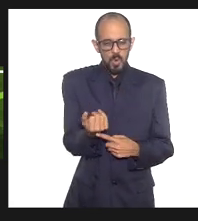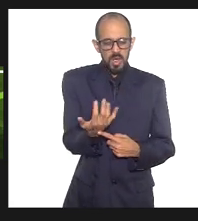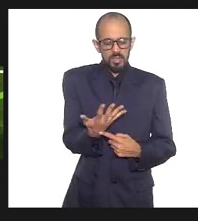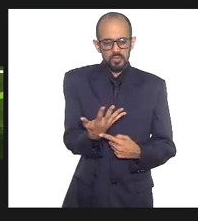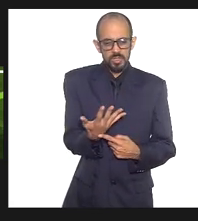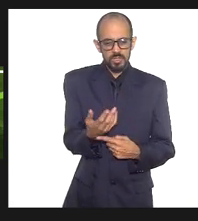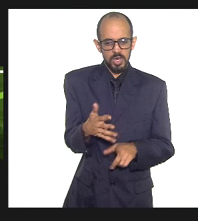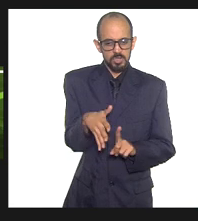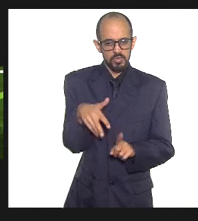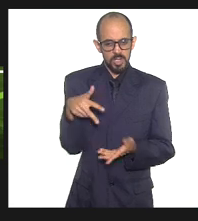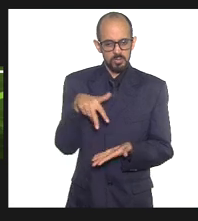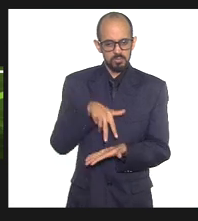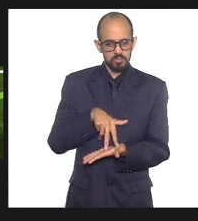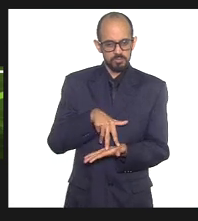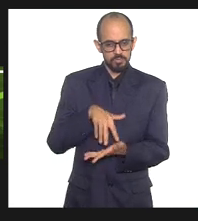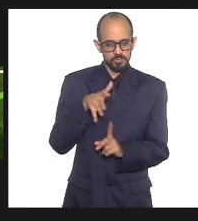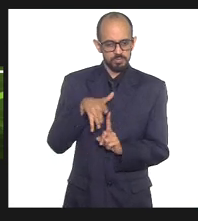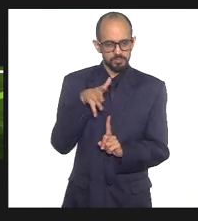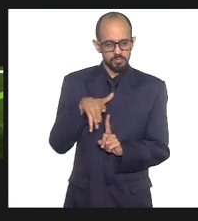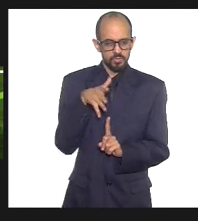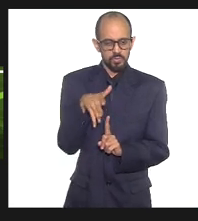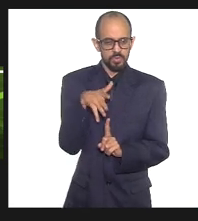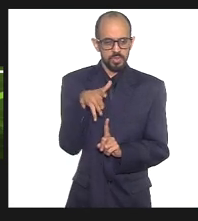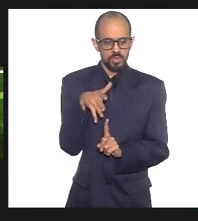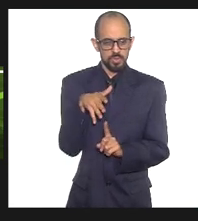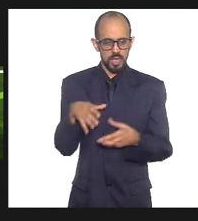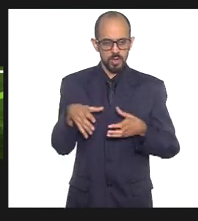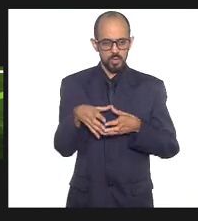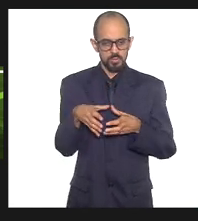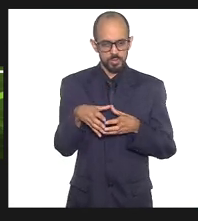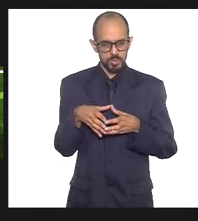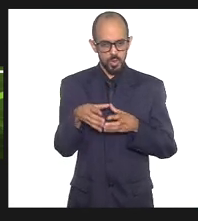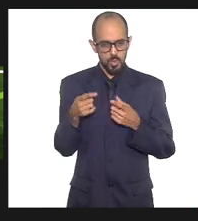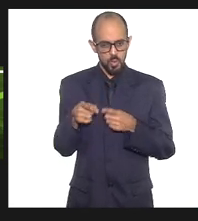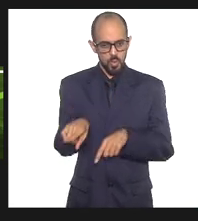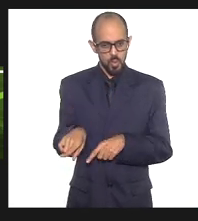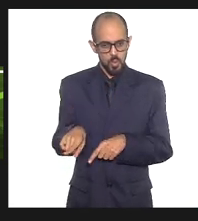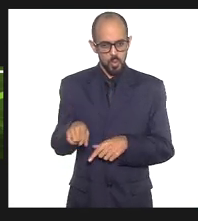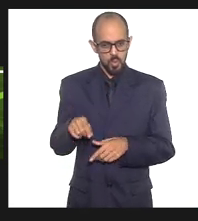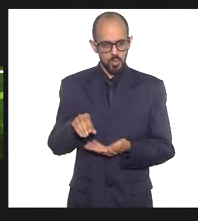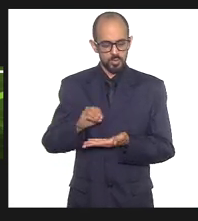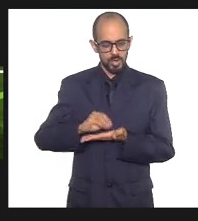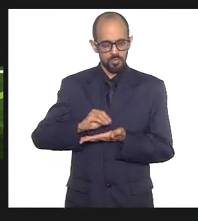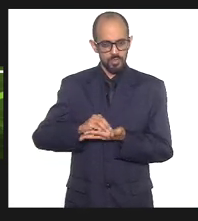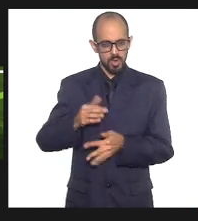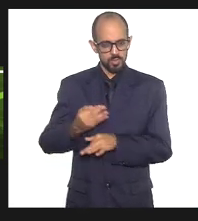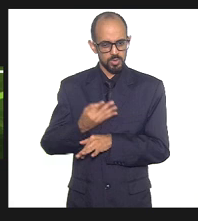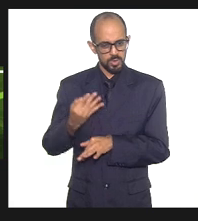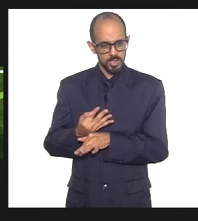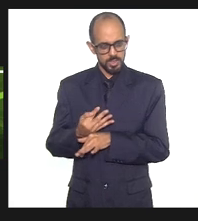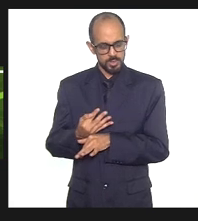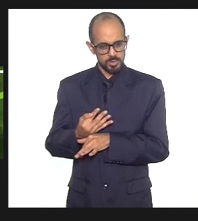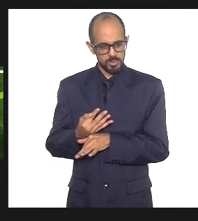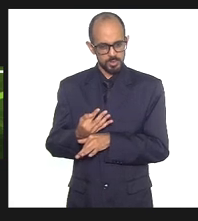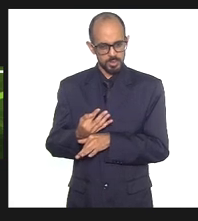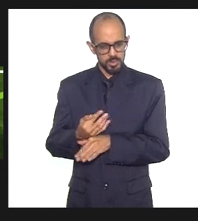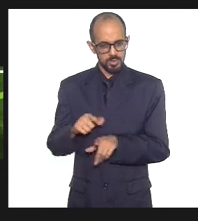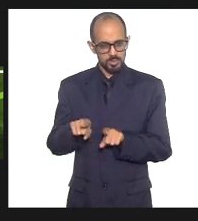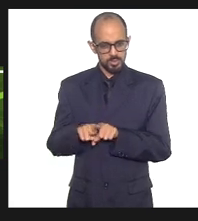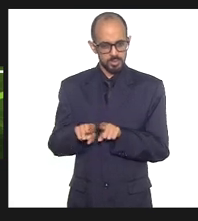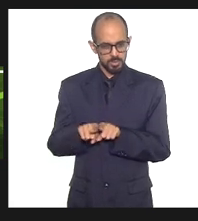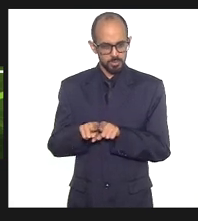audiências da comissão contra a intolerância religiosa e o racismo, também